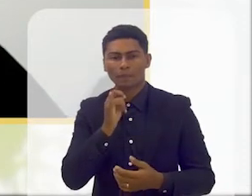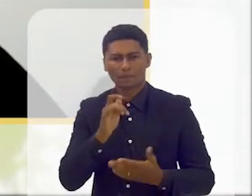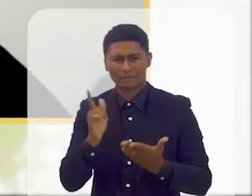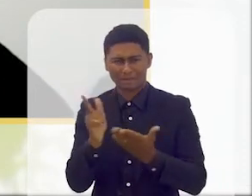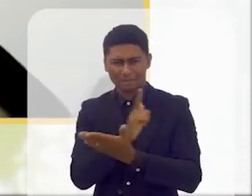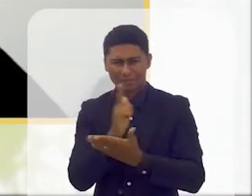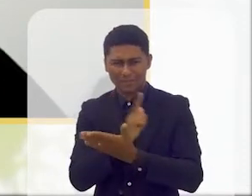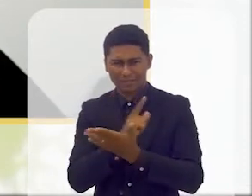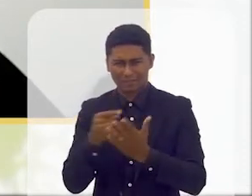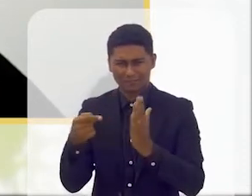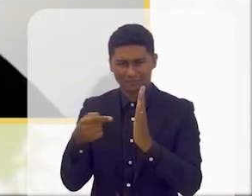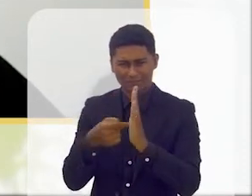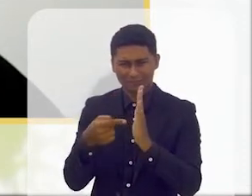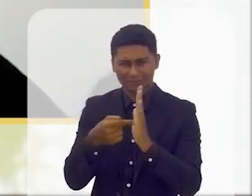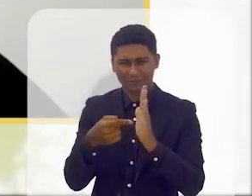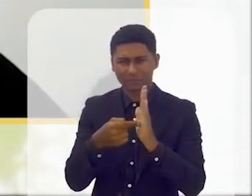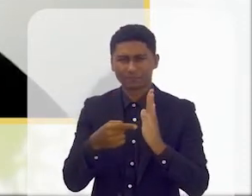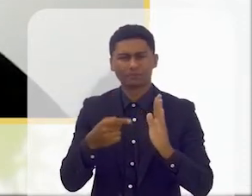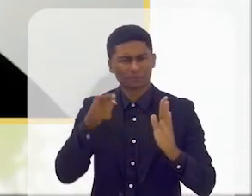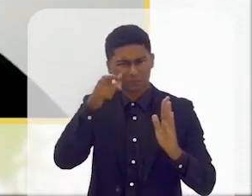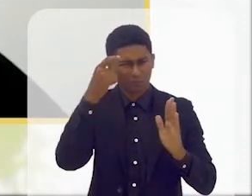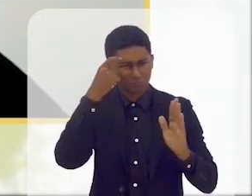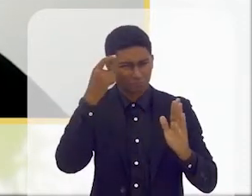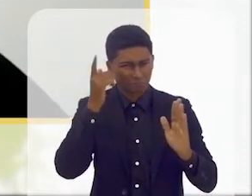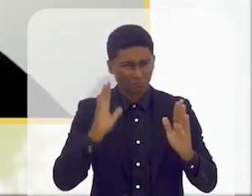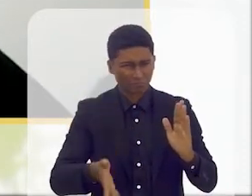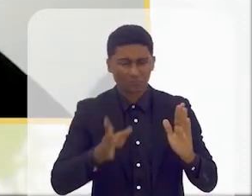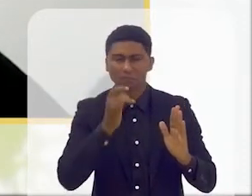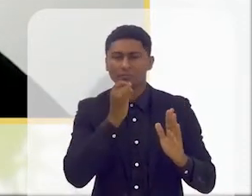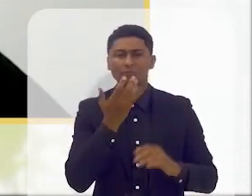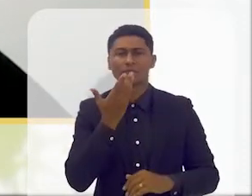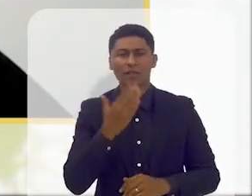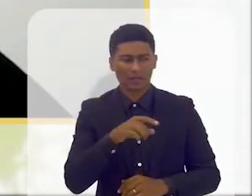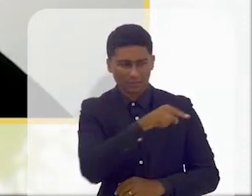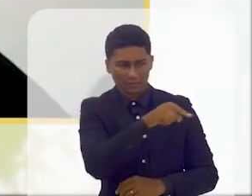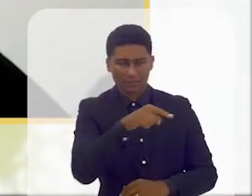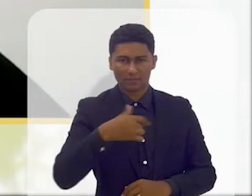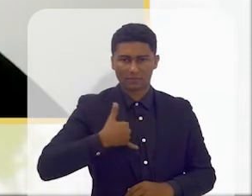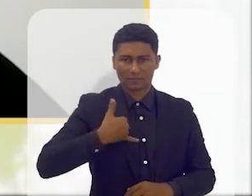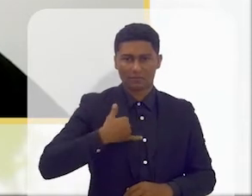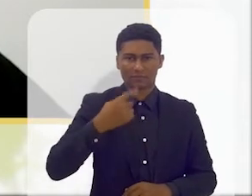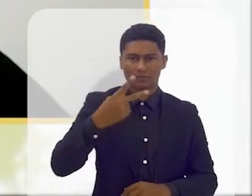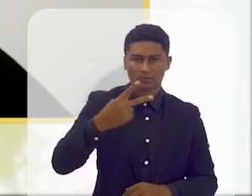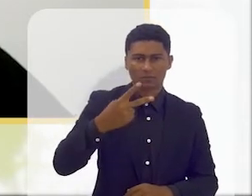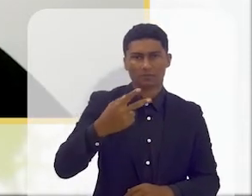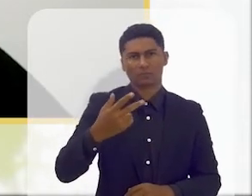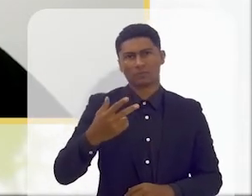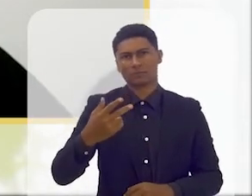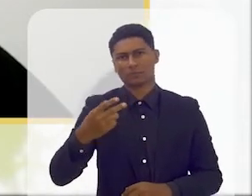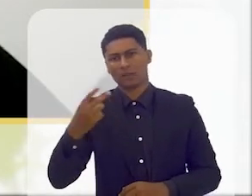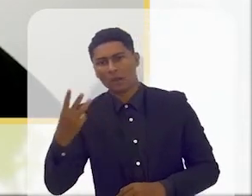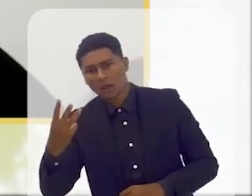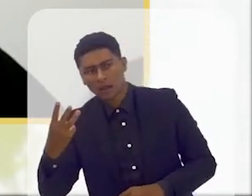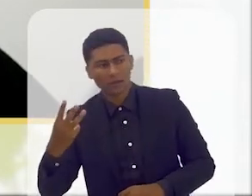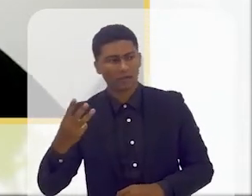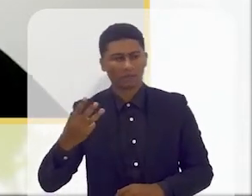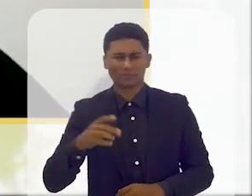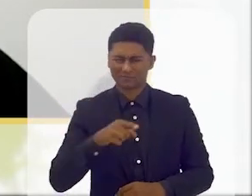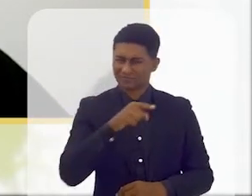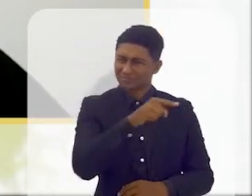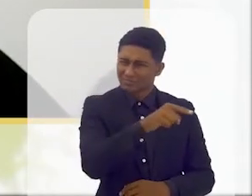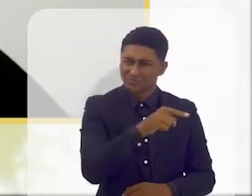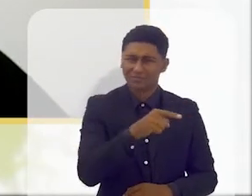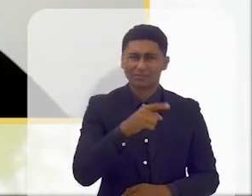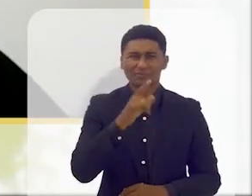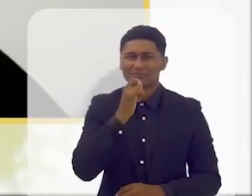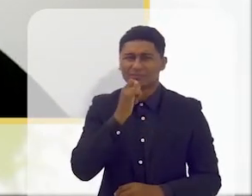lombada que é muito difícil, não sei se alguém já parou para pensar que uma criança de dois, três anos ela não consegue mexer um livro